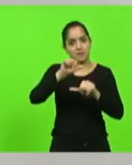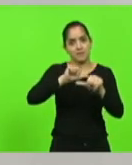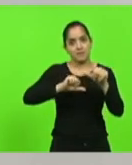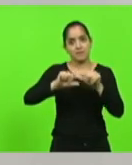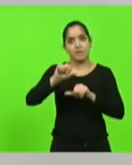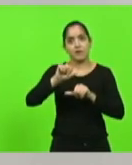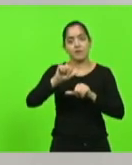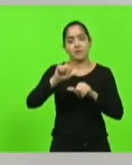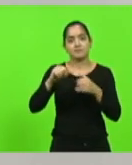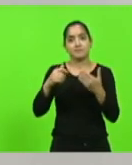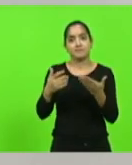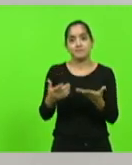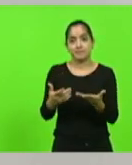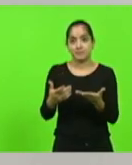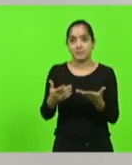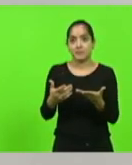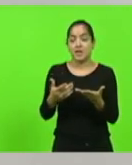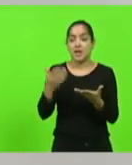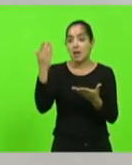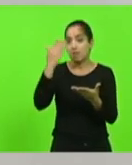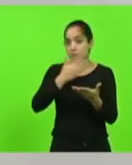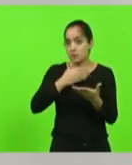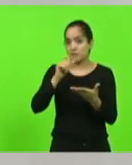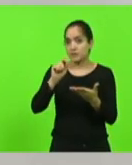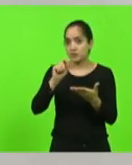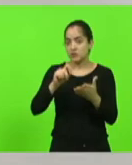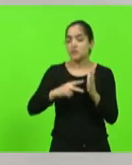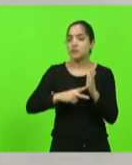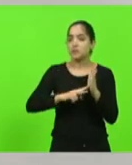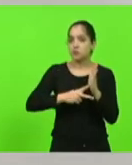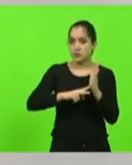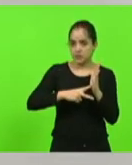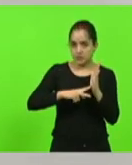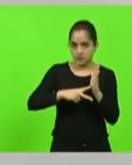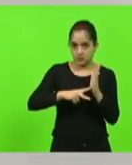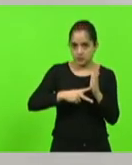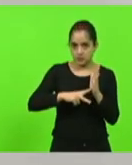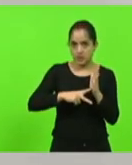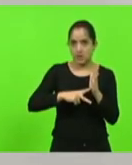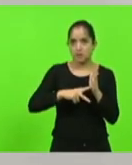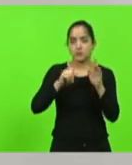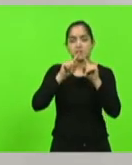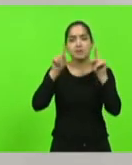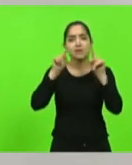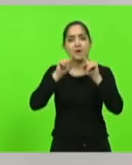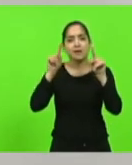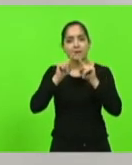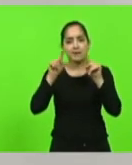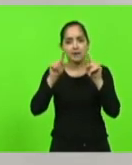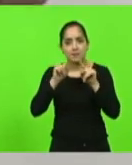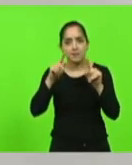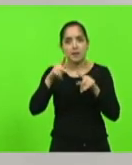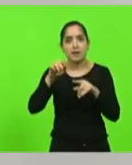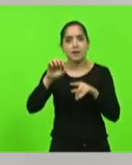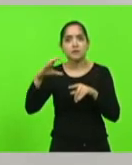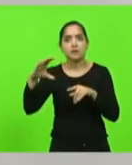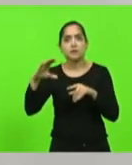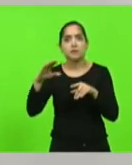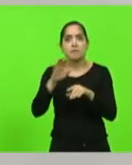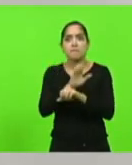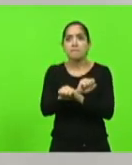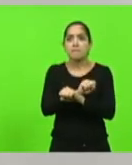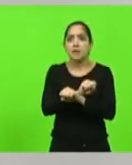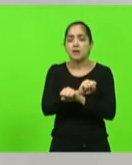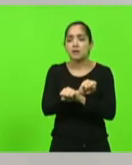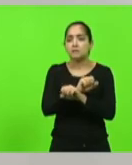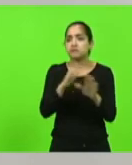contrarreforma. Prova disso é que os sindicatos que estavam fazendo muito barulho contra a PEC 32 simplesmente pararam de fazer